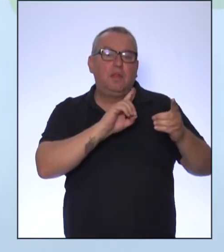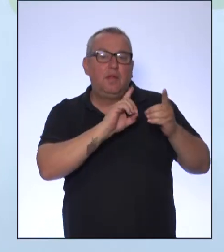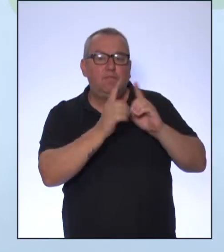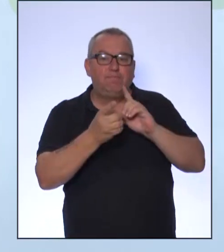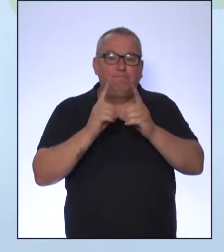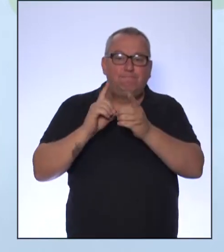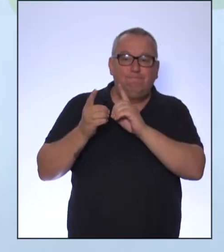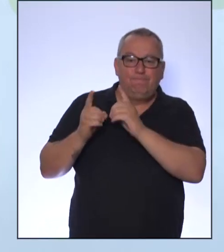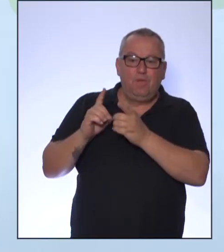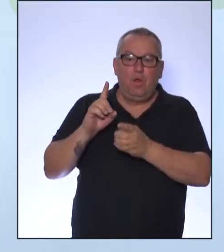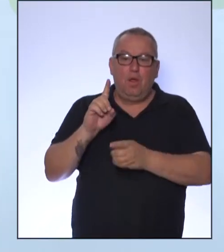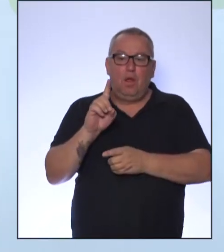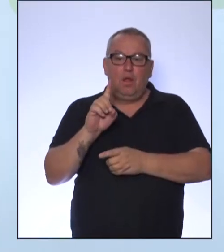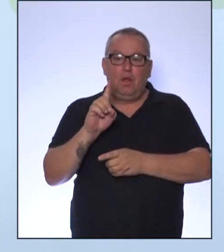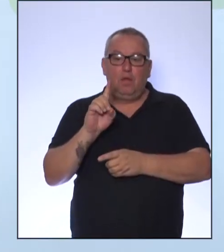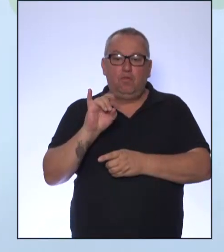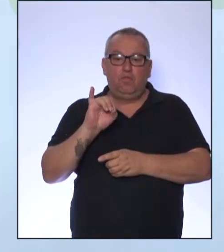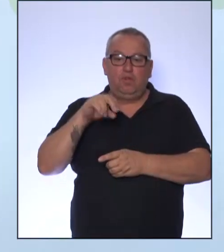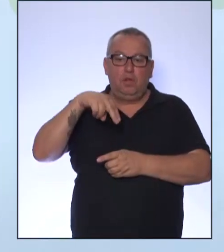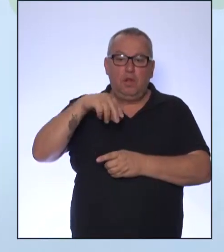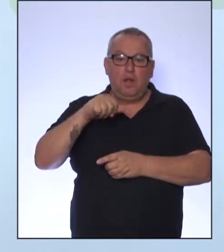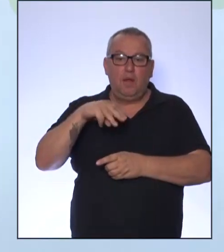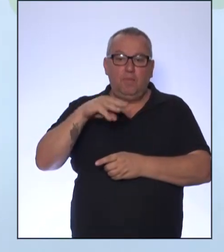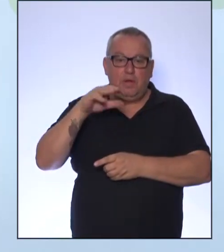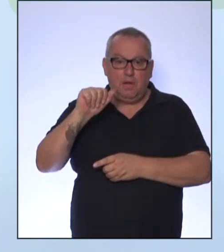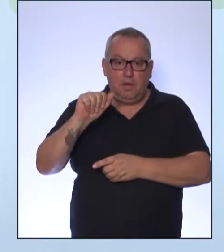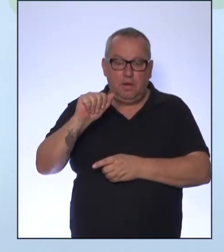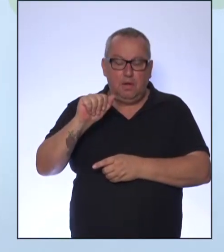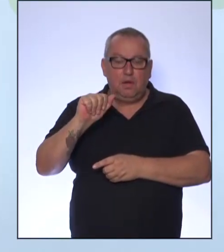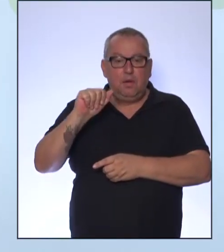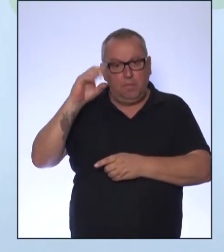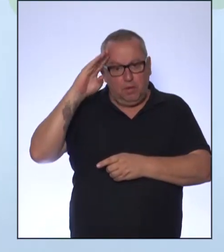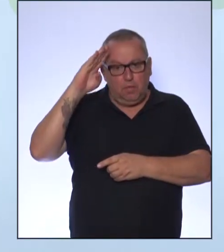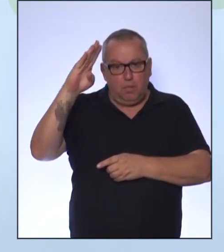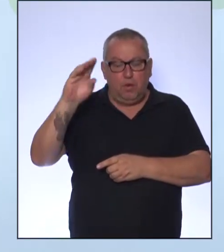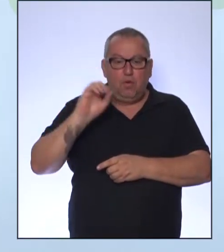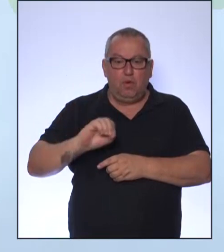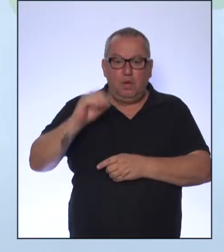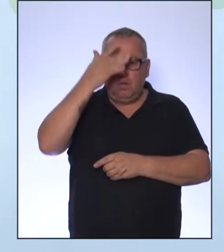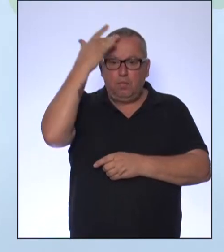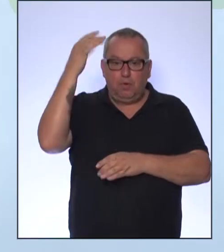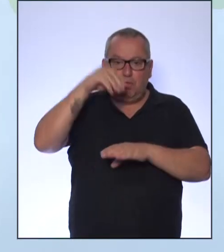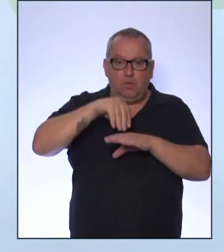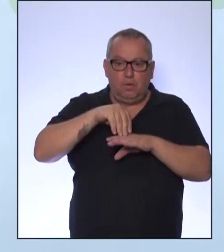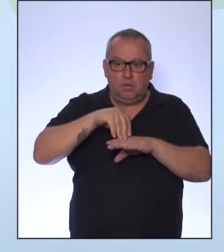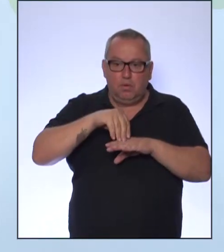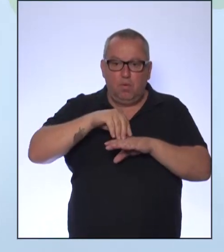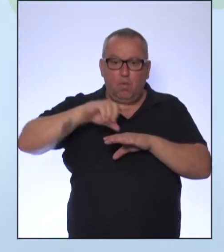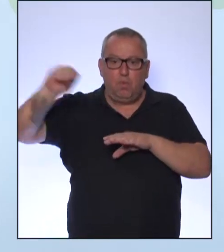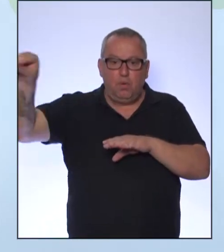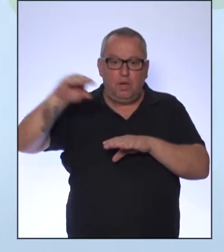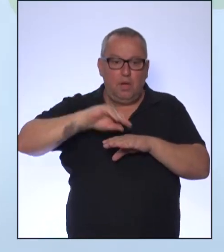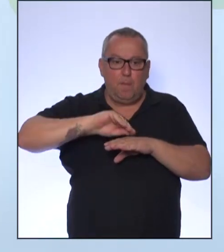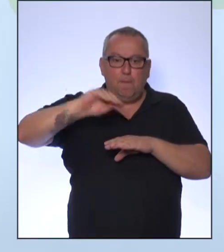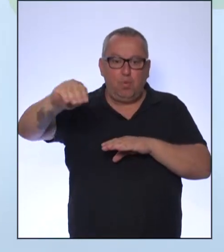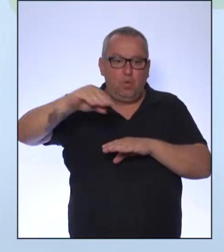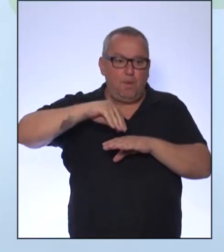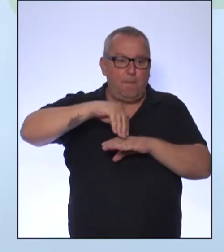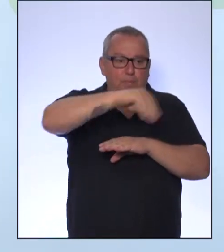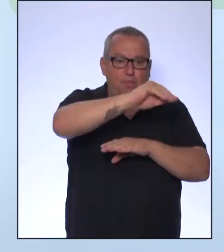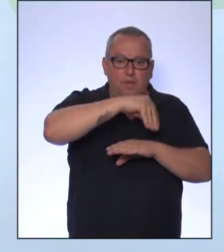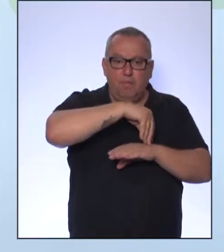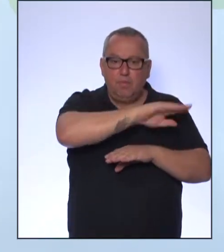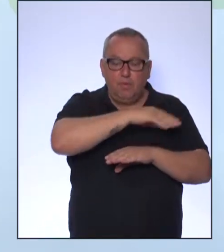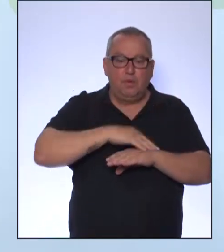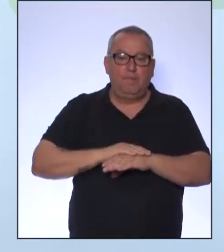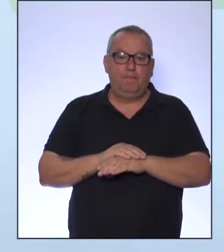E entre essas dinâmicas, principalmente os processos migratórios. Então, nesse primeiro momento, são as